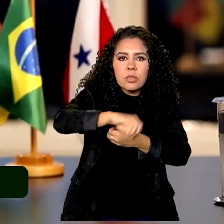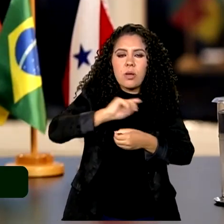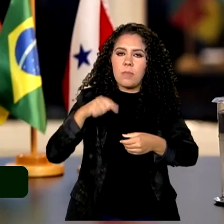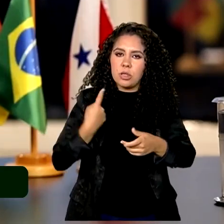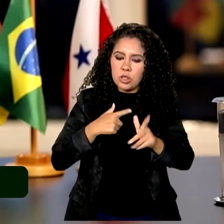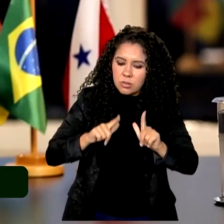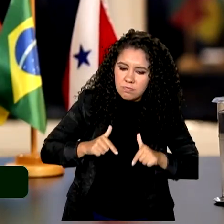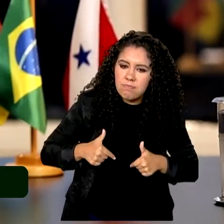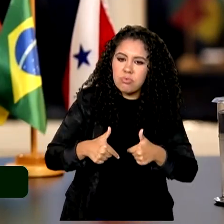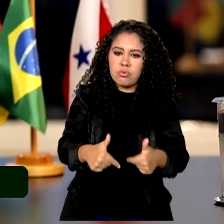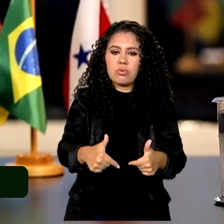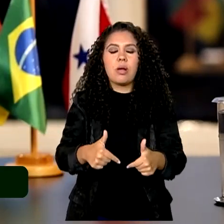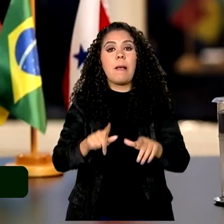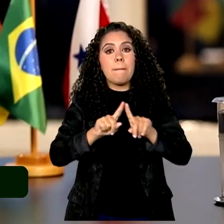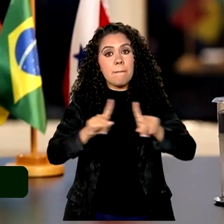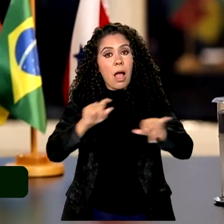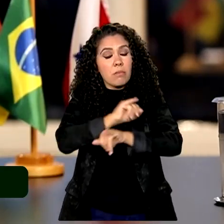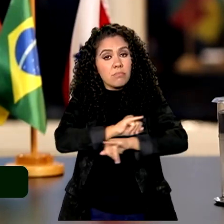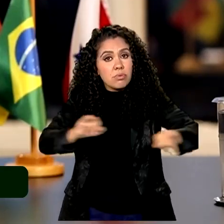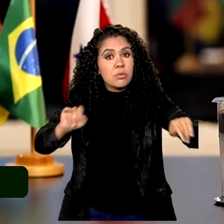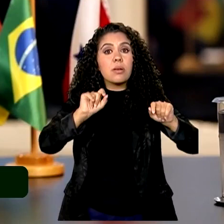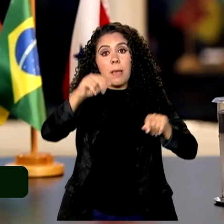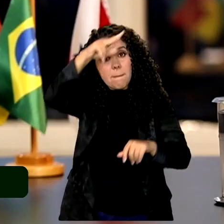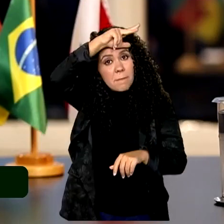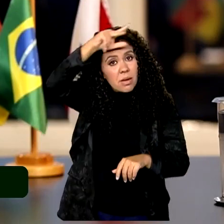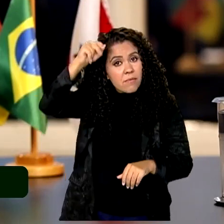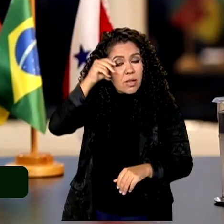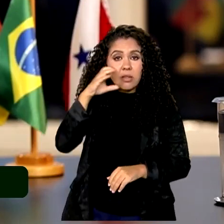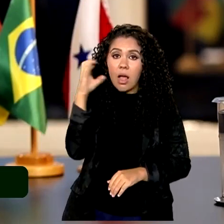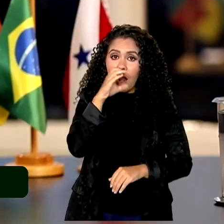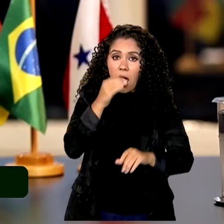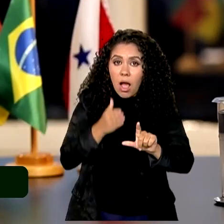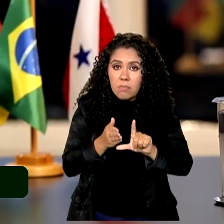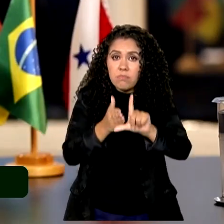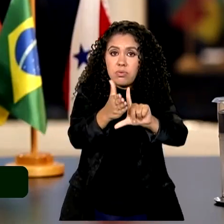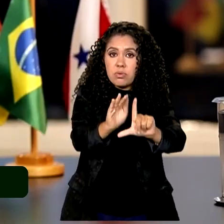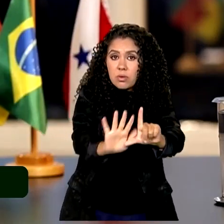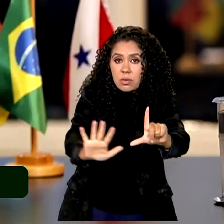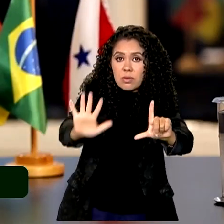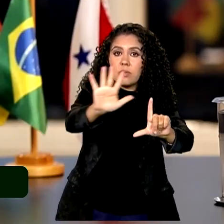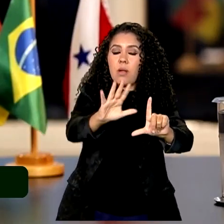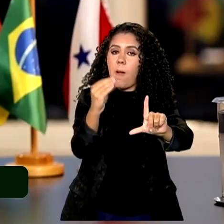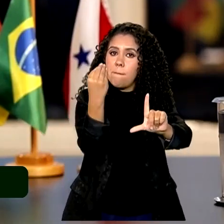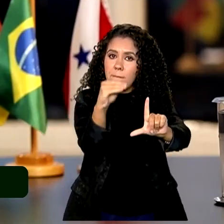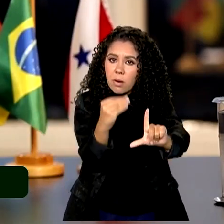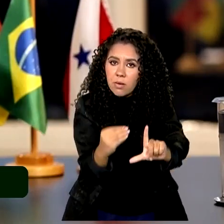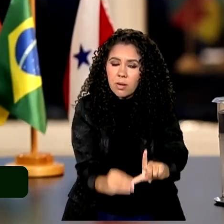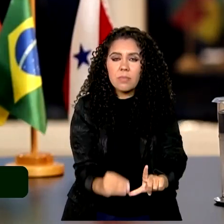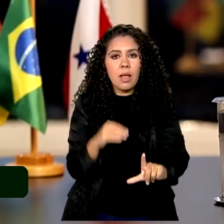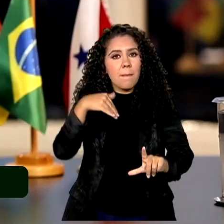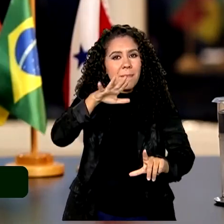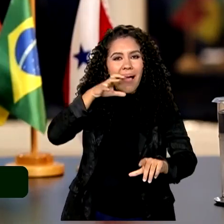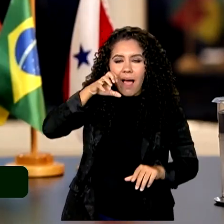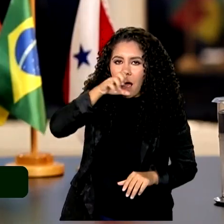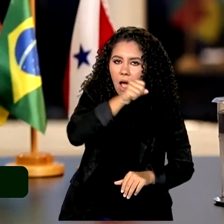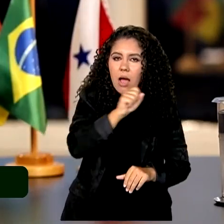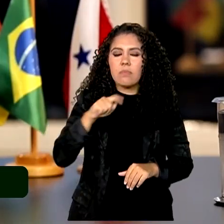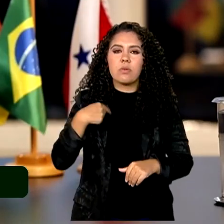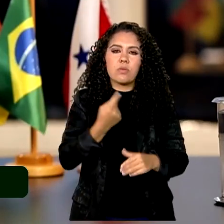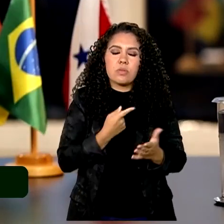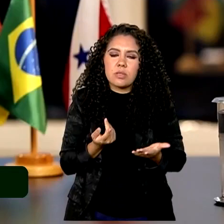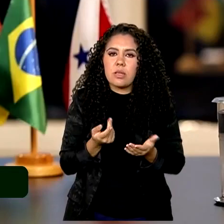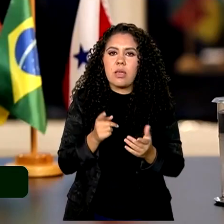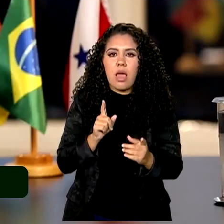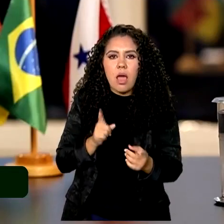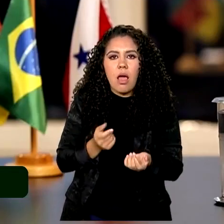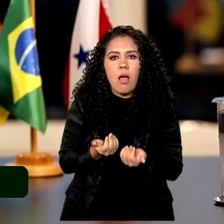processo. Então a gente reforça para que os prefeitos deem entrada logo nas informações, nos formulários, para que a gente o quanto antes possa atender a essas famílias